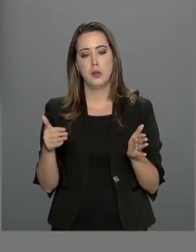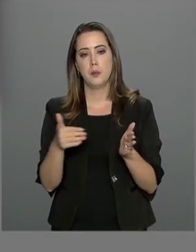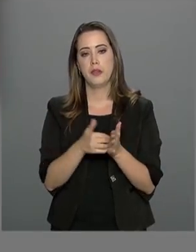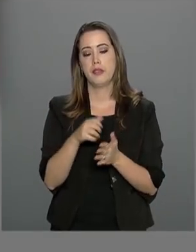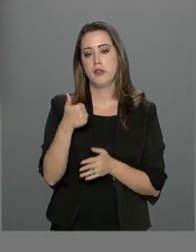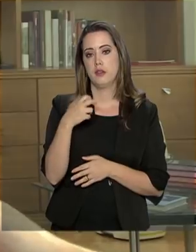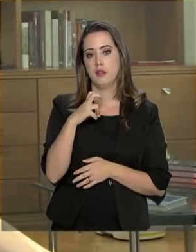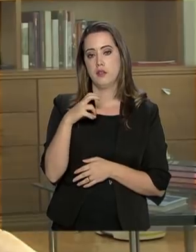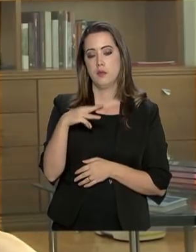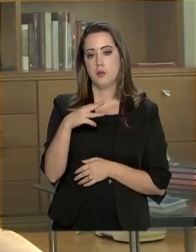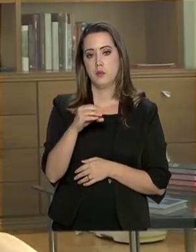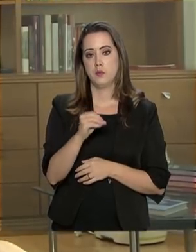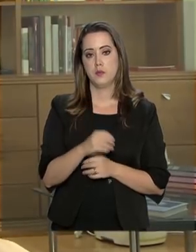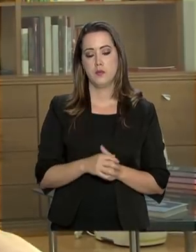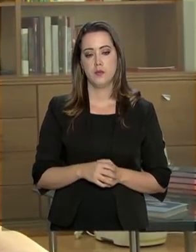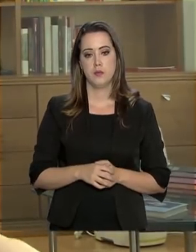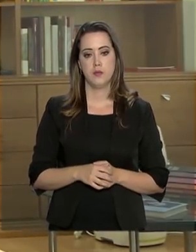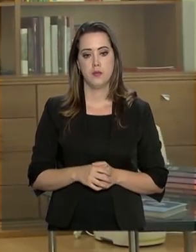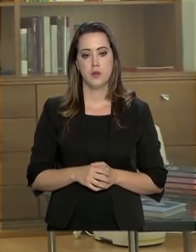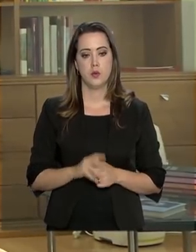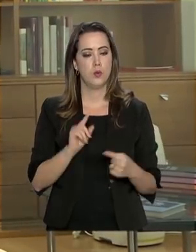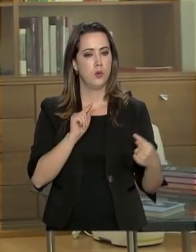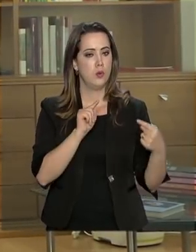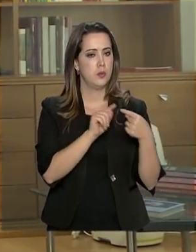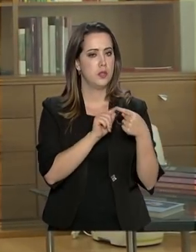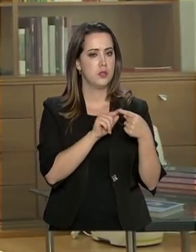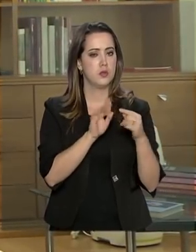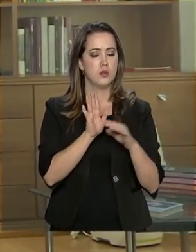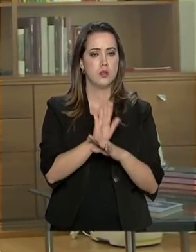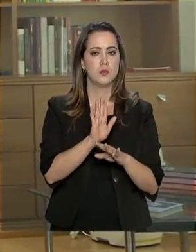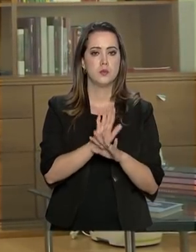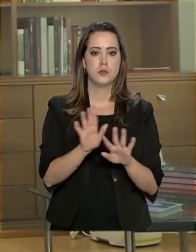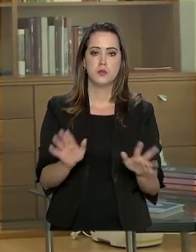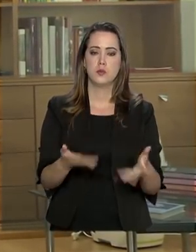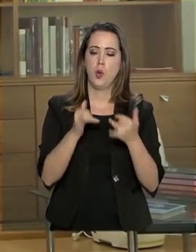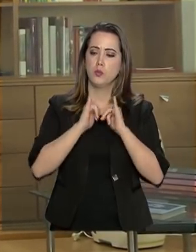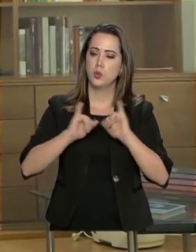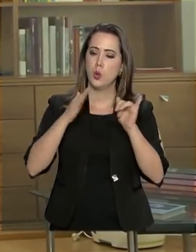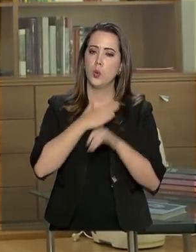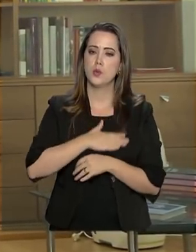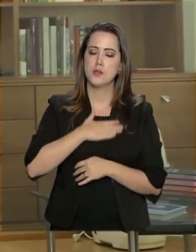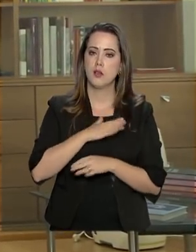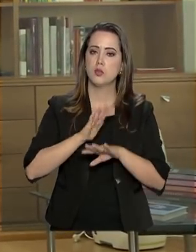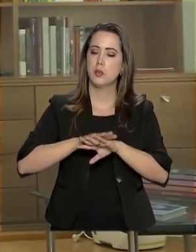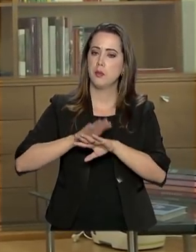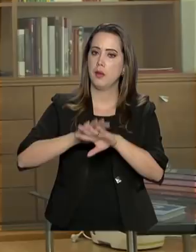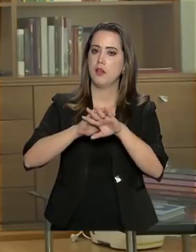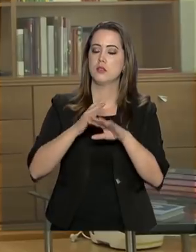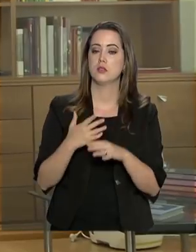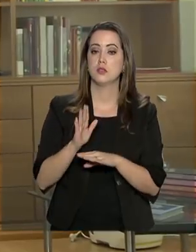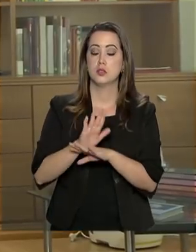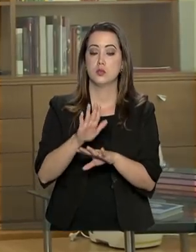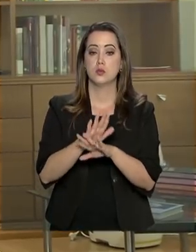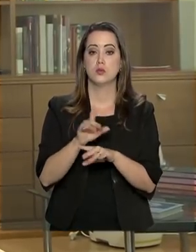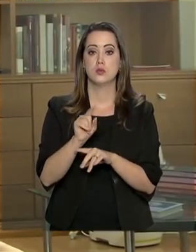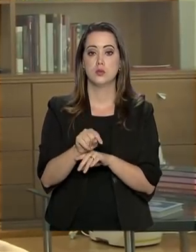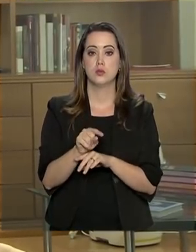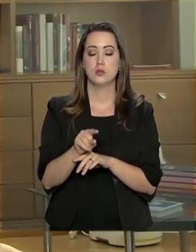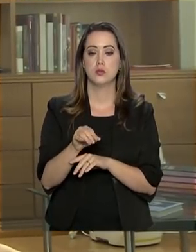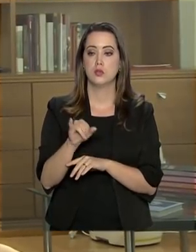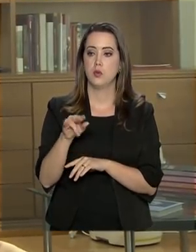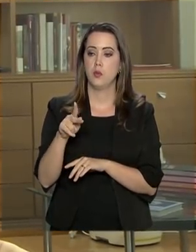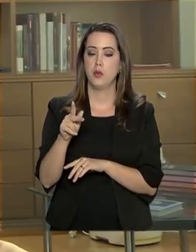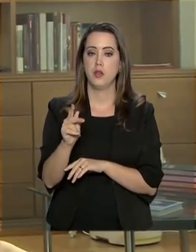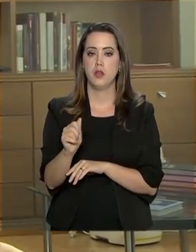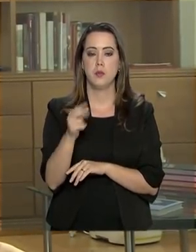15 de março. A UBMEP tem como objetivo ajudar a disseminar o gosto pela matemática, ajudar o IMPA a